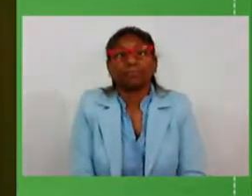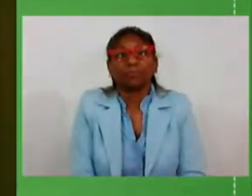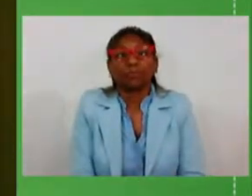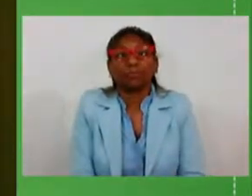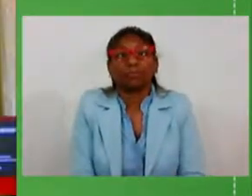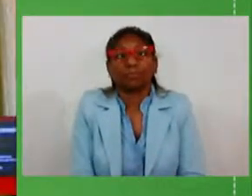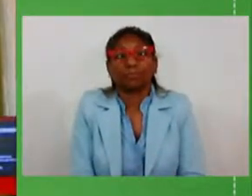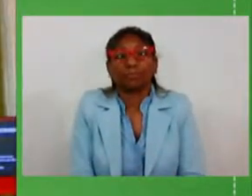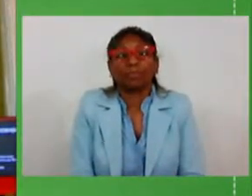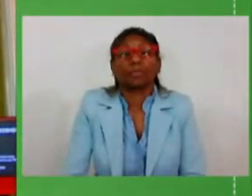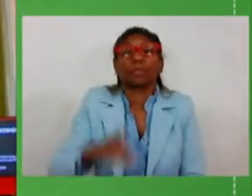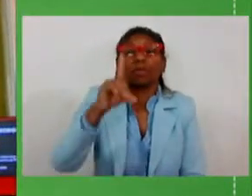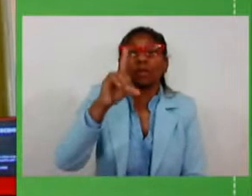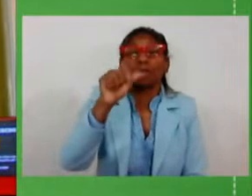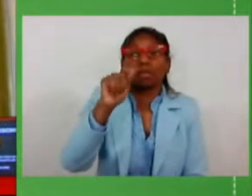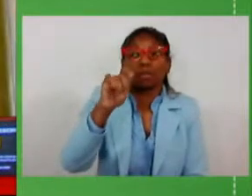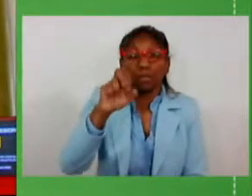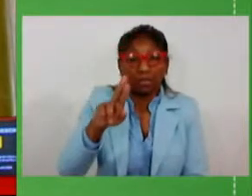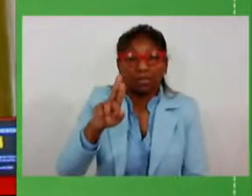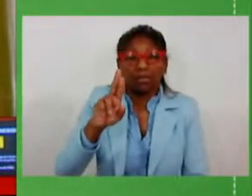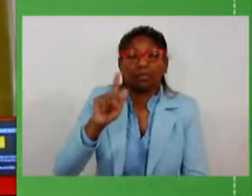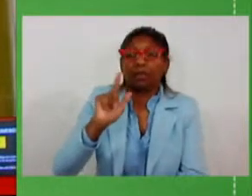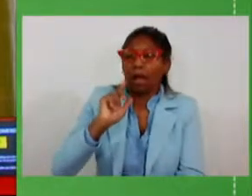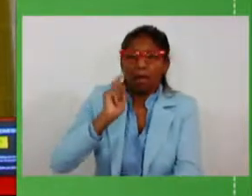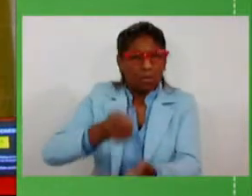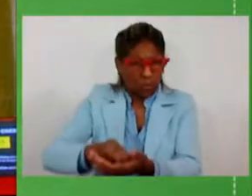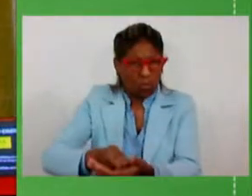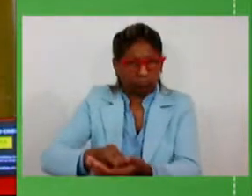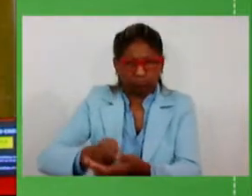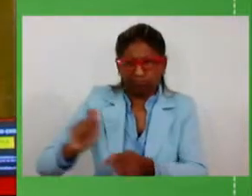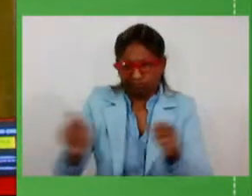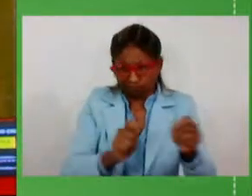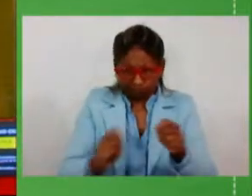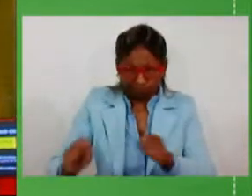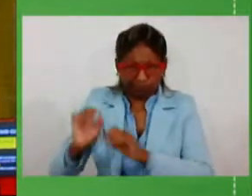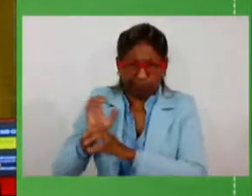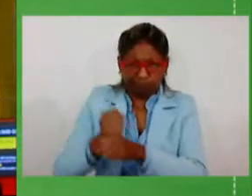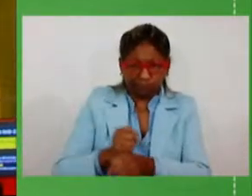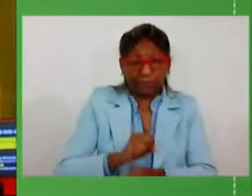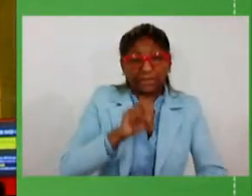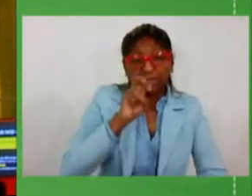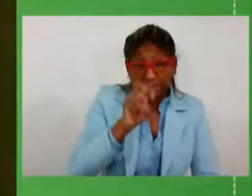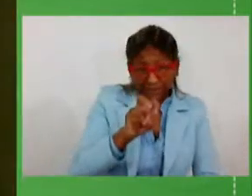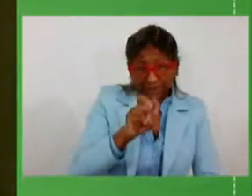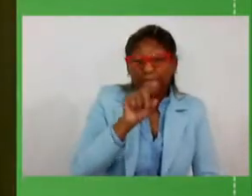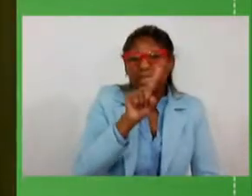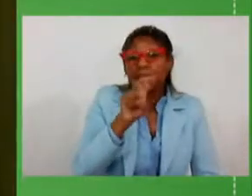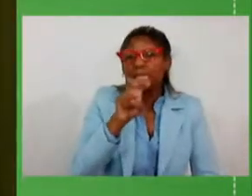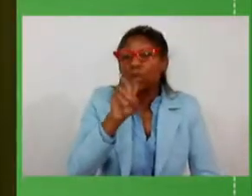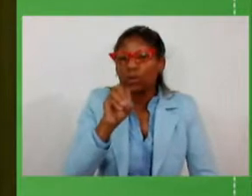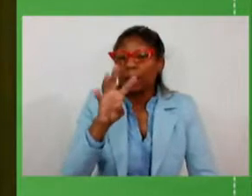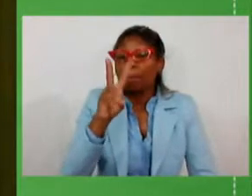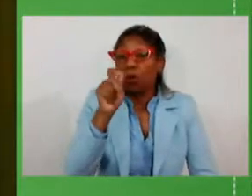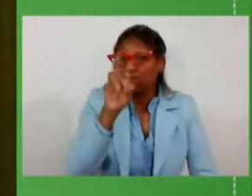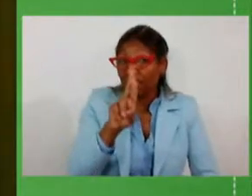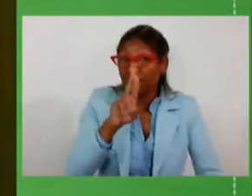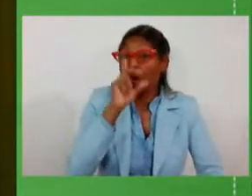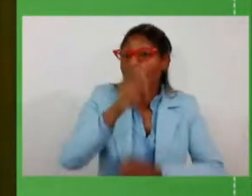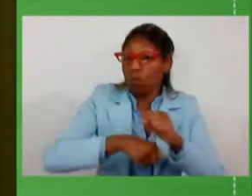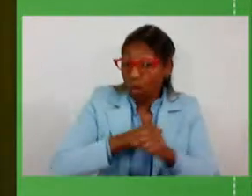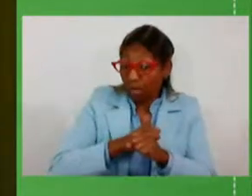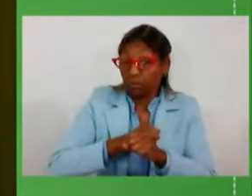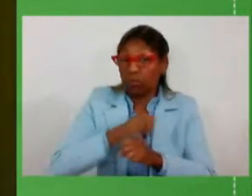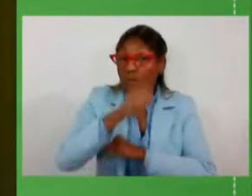O Dyer aplicou, em média, nos últimos cinco anos, por ano, 150 milhões de reais de recursos do